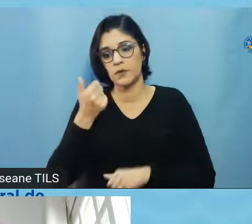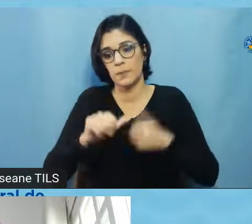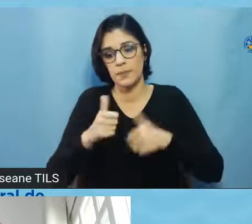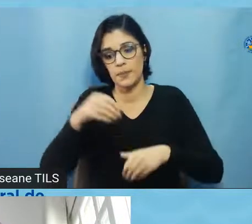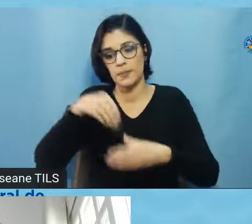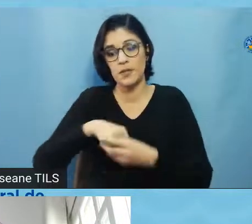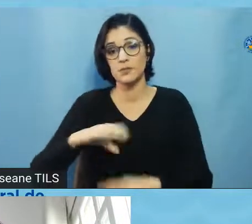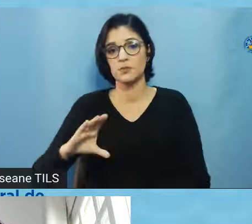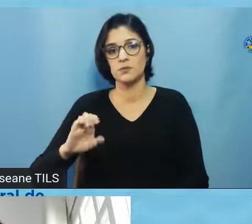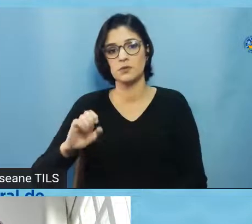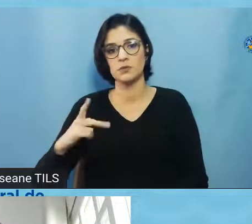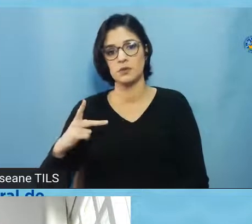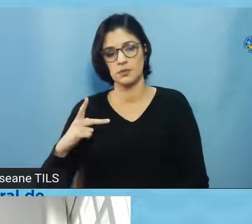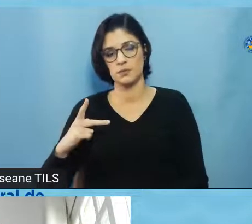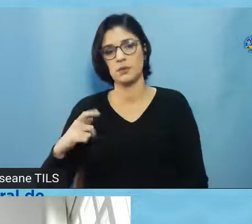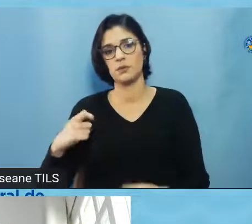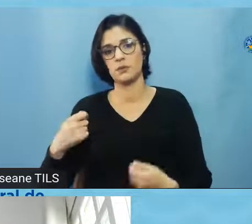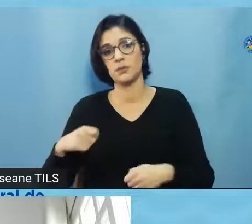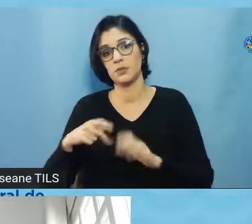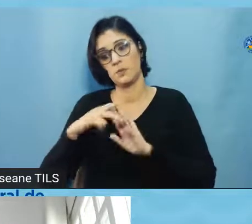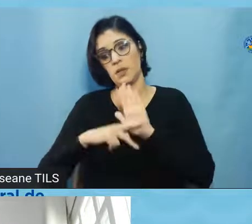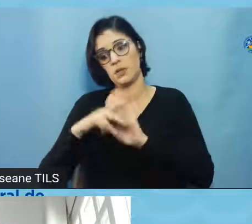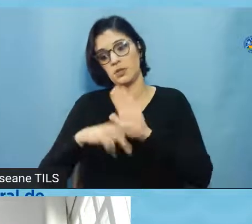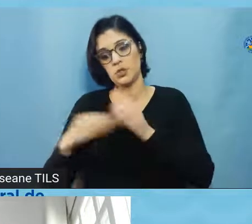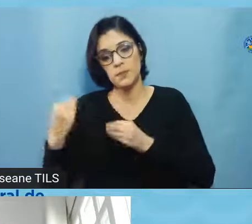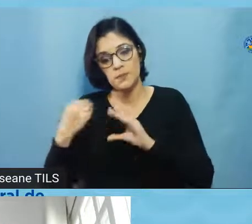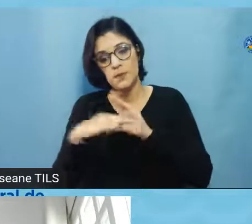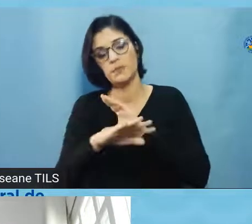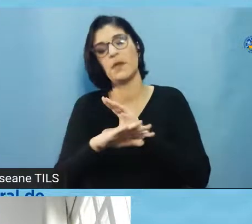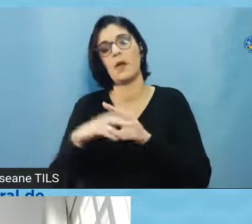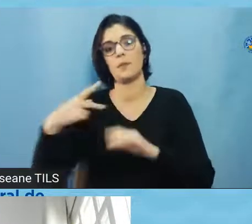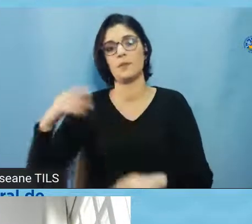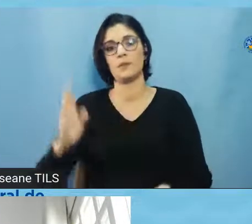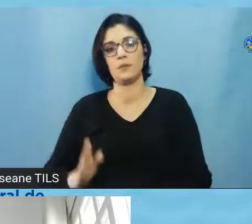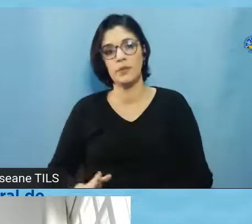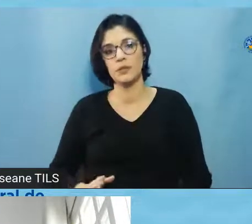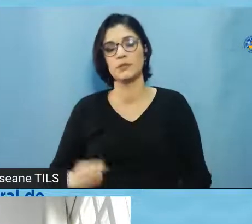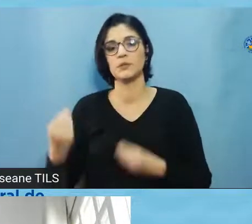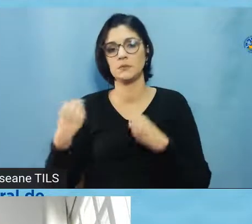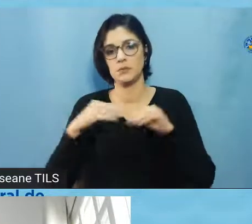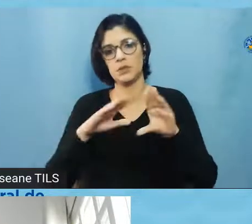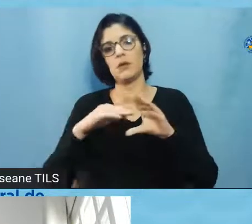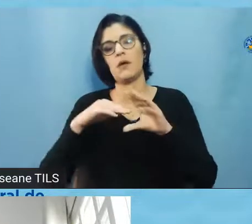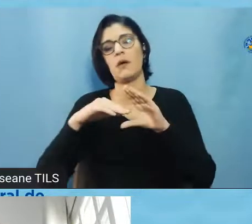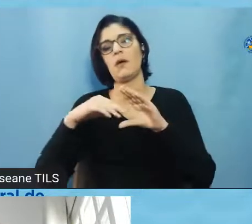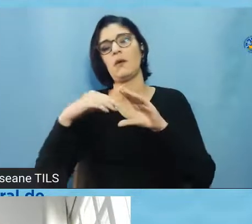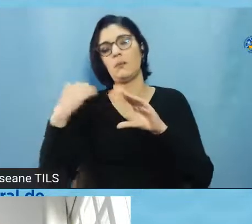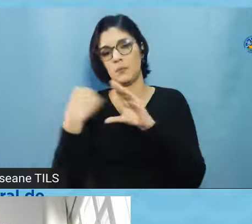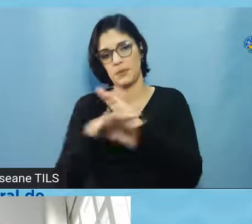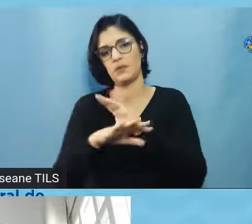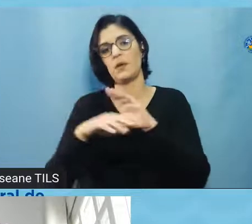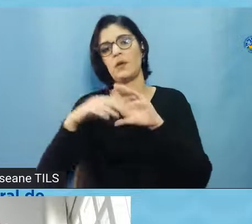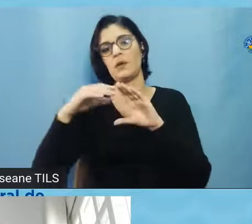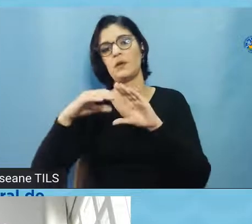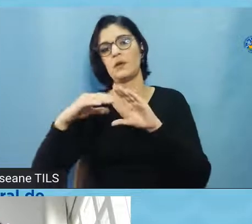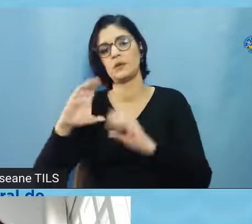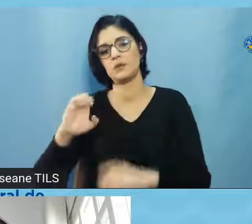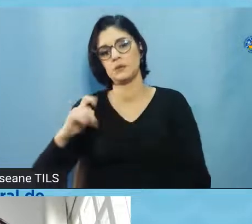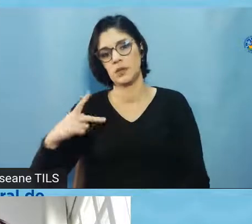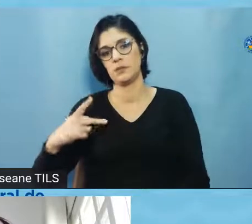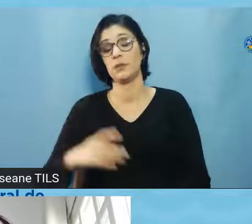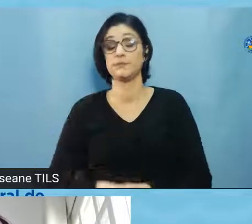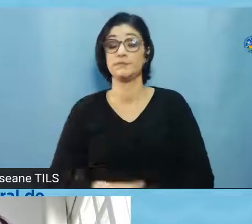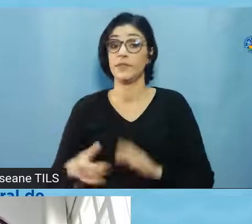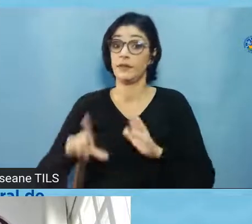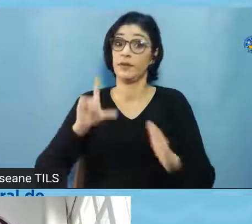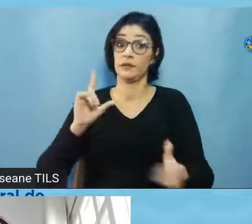bom, eu tenho que pensar nisso e tenho que planejar e mandar pro comitê de ética antes, obviamente, da sua realização. então, não tem prazo,